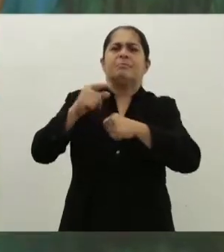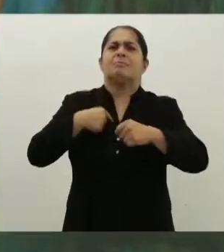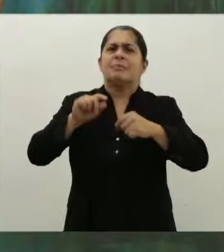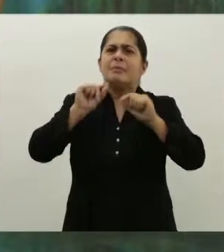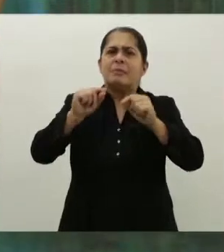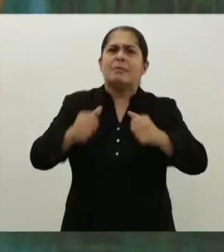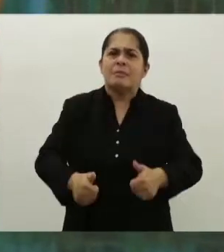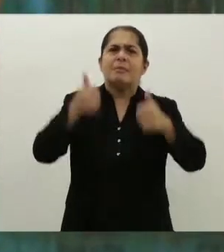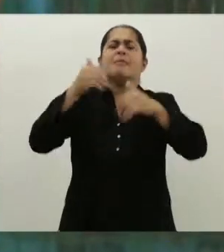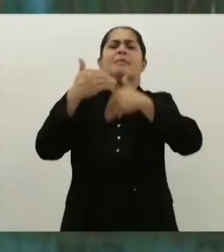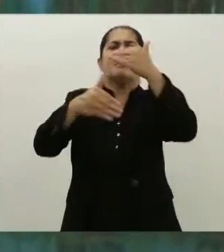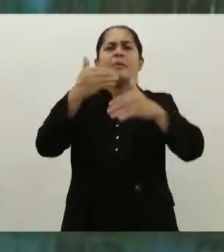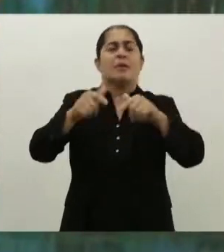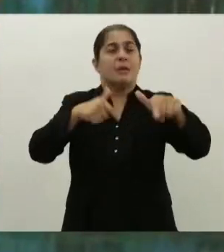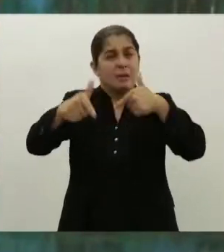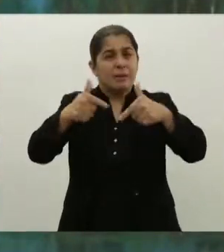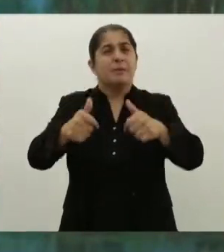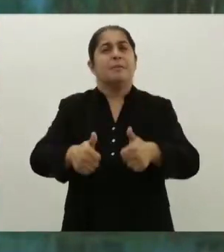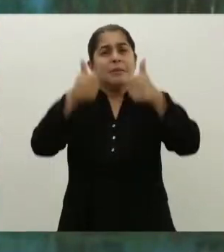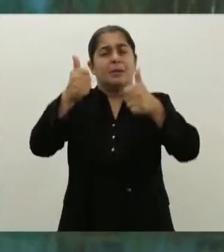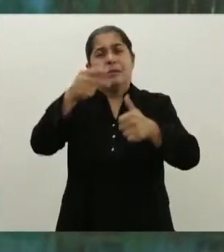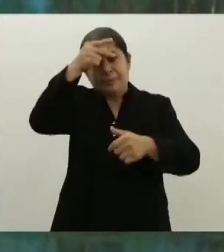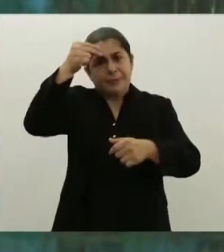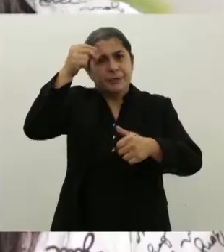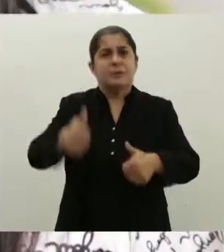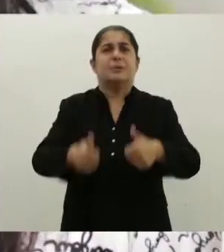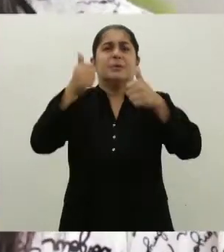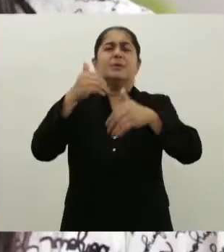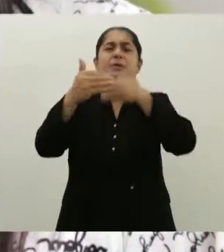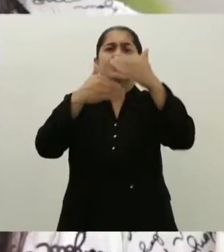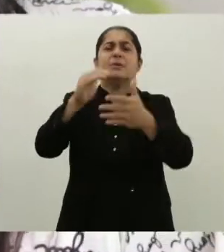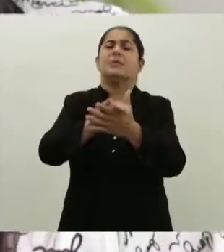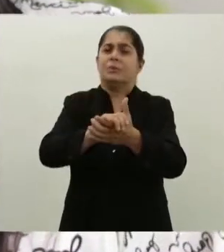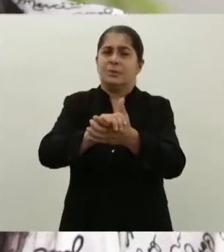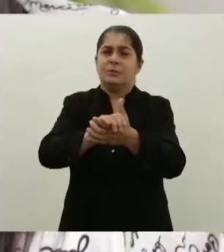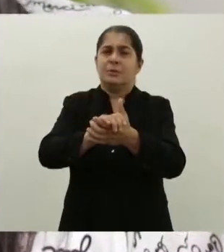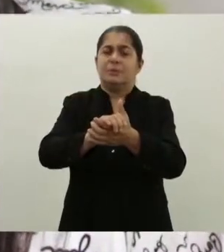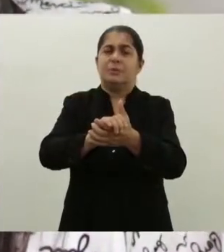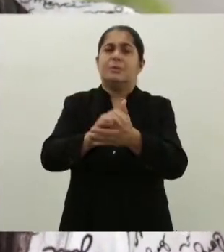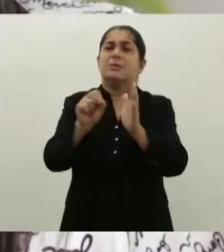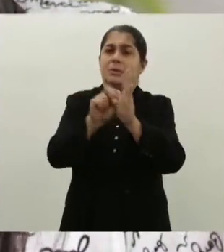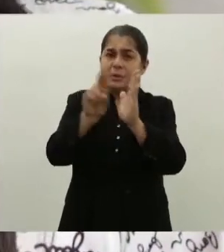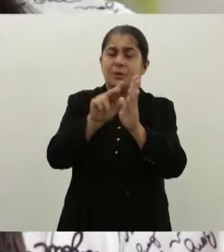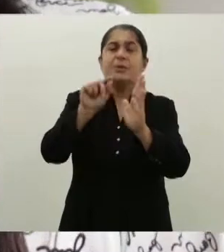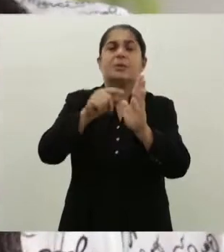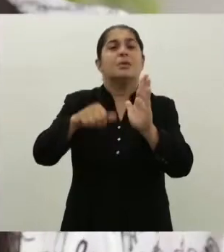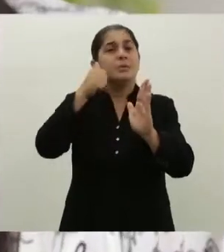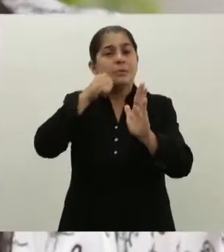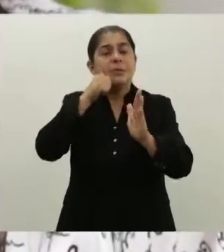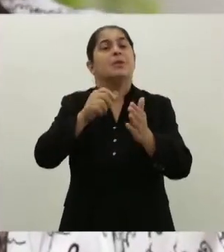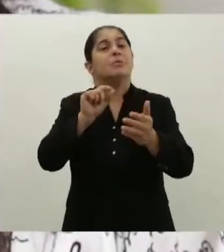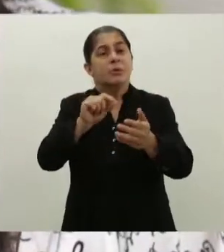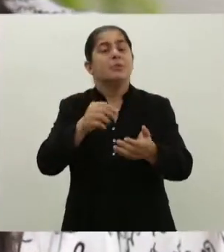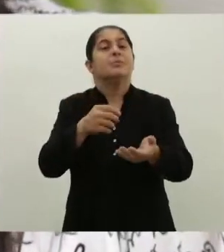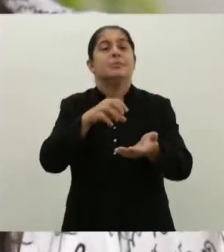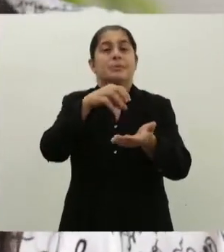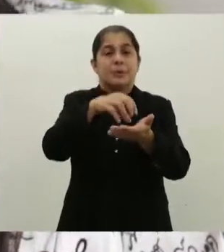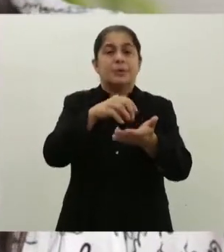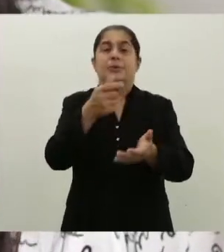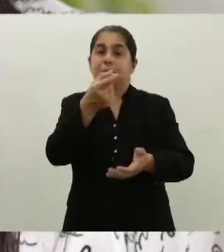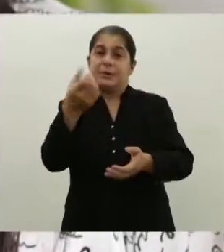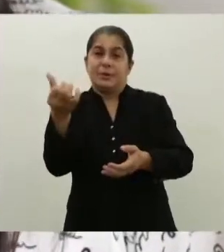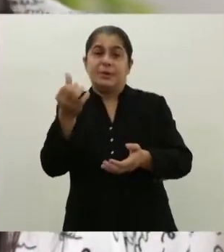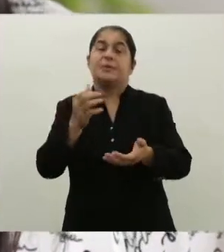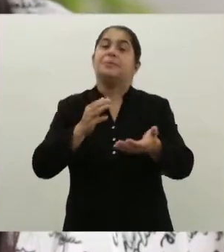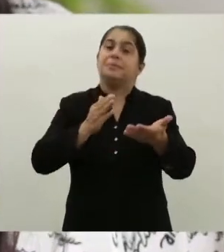para trazer melhorias ao serviço público de Santa Rita. Lidiana Justo foi aprovada no concurso para professor do município em